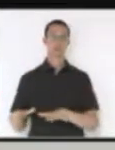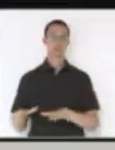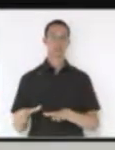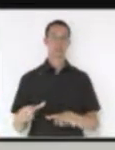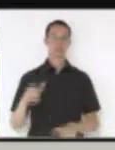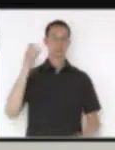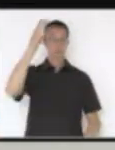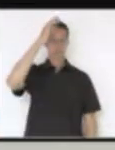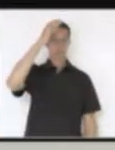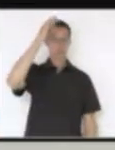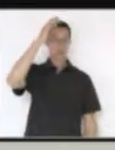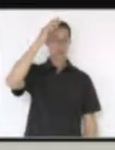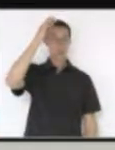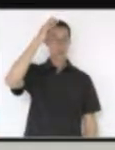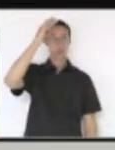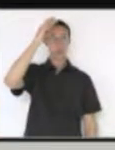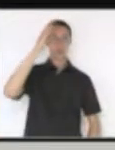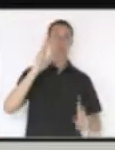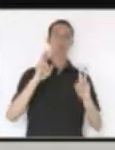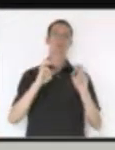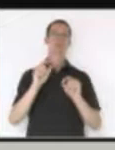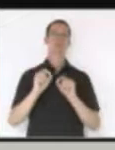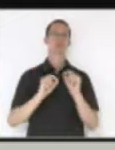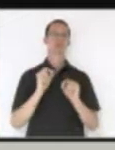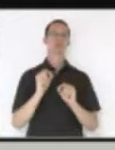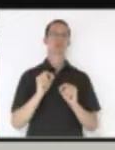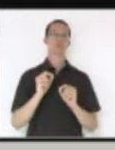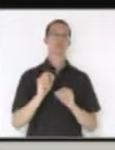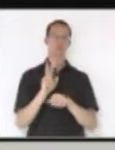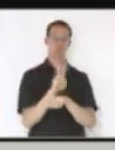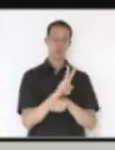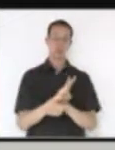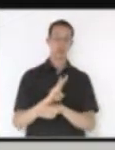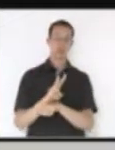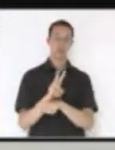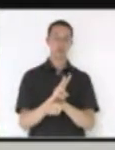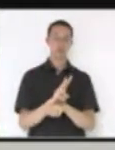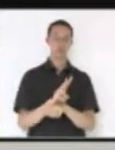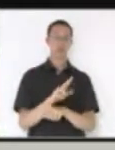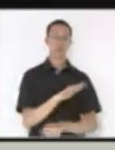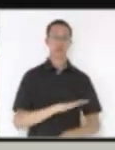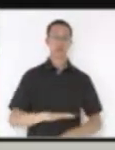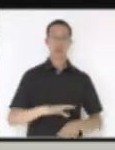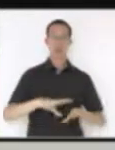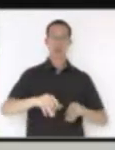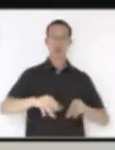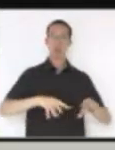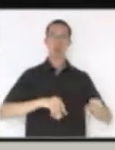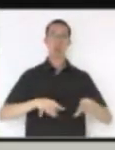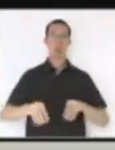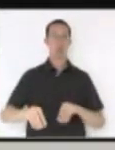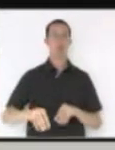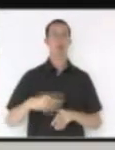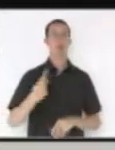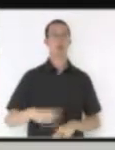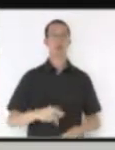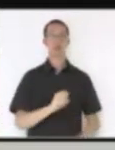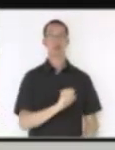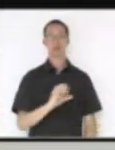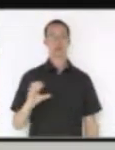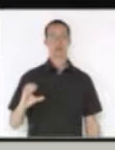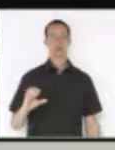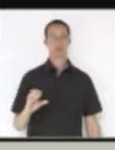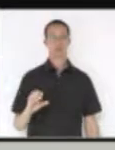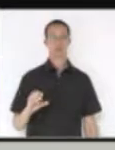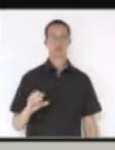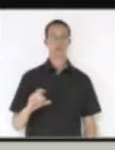conscientização sobre a preservação das áreas de manguezais no Estado de Santa Catarina com